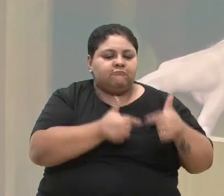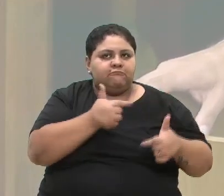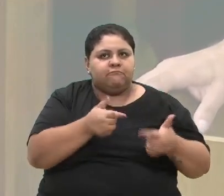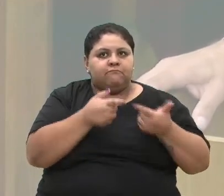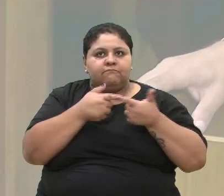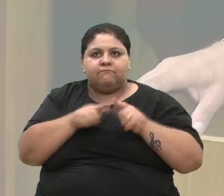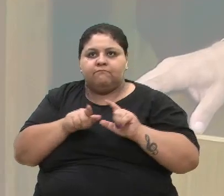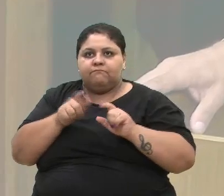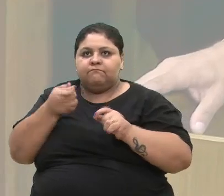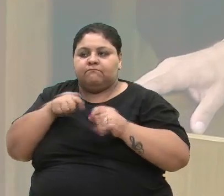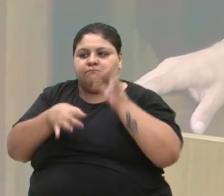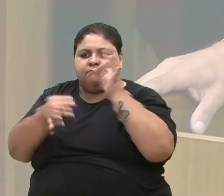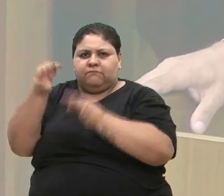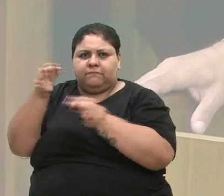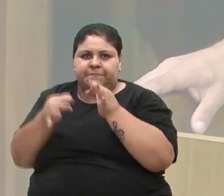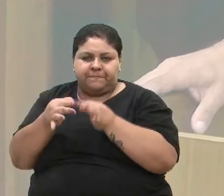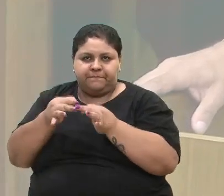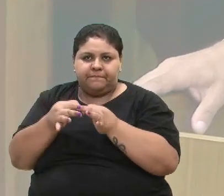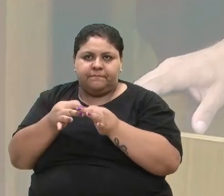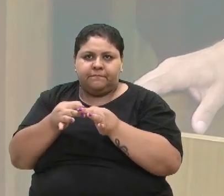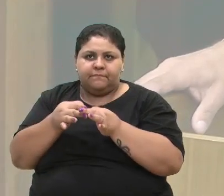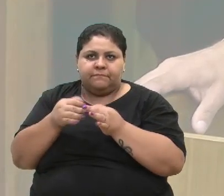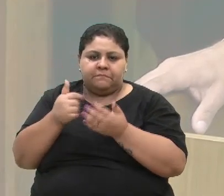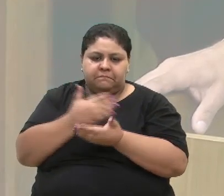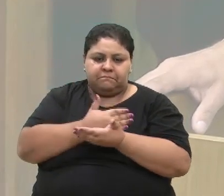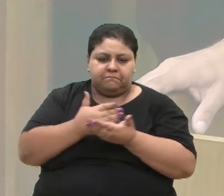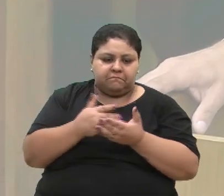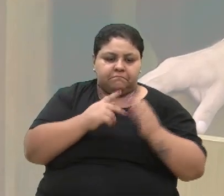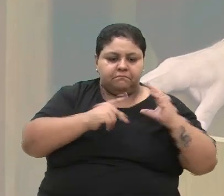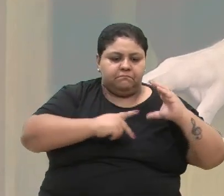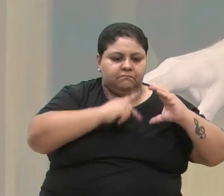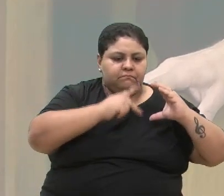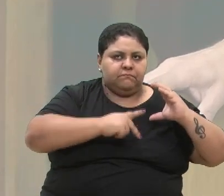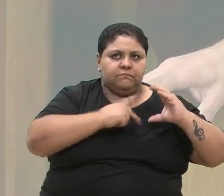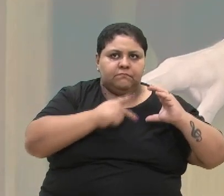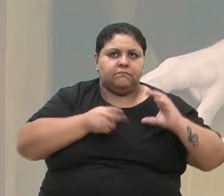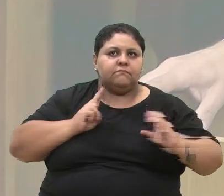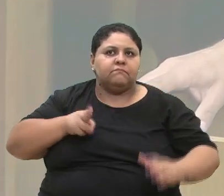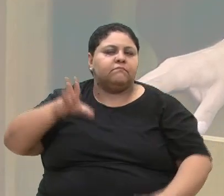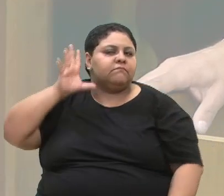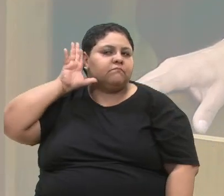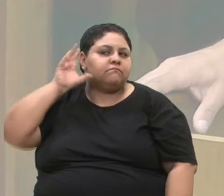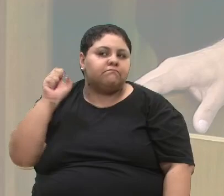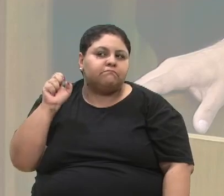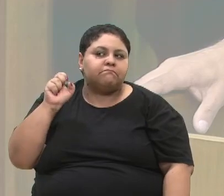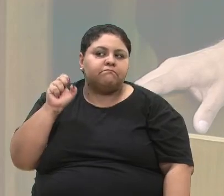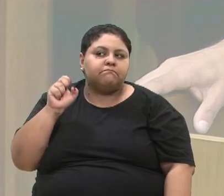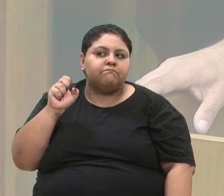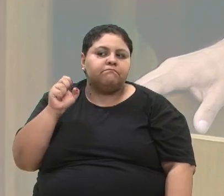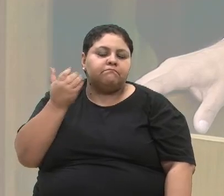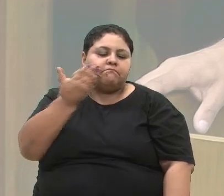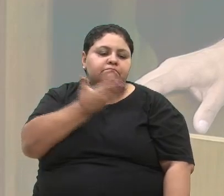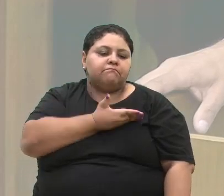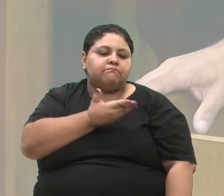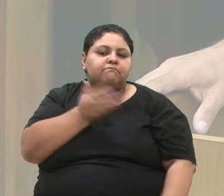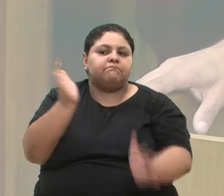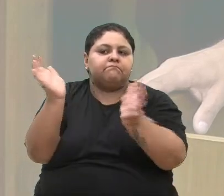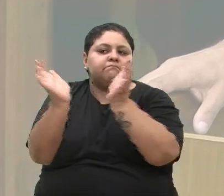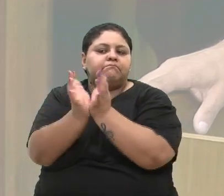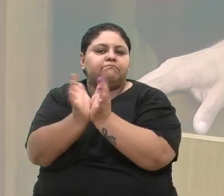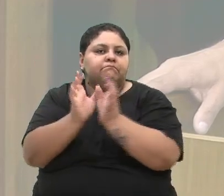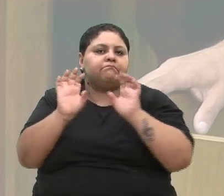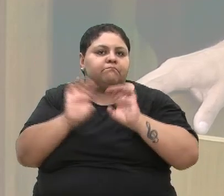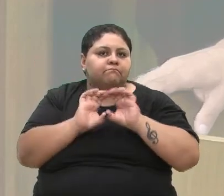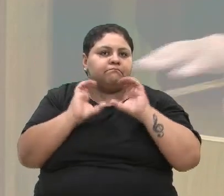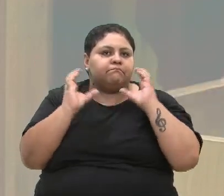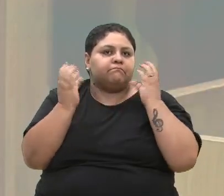justiça, colegas. Até entrar na Câmara de Vereadores, sempre ouvi de colegas, de amigos, da comunidade,